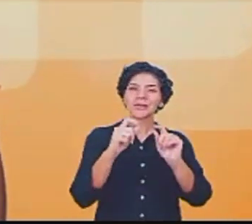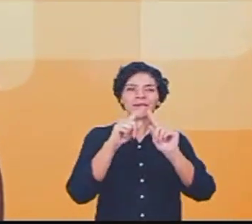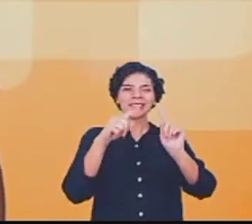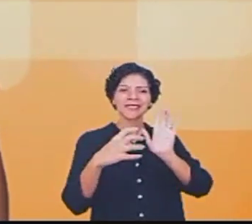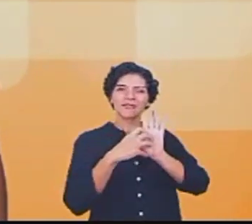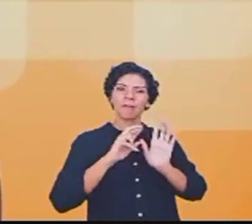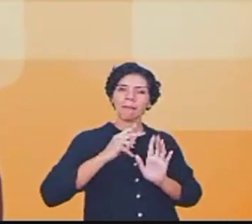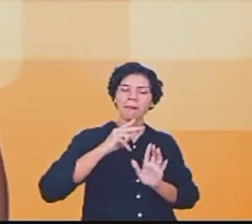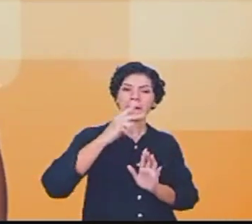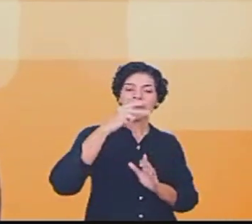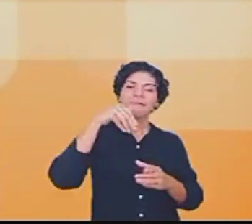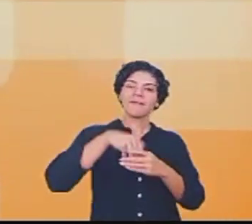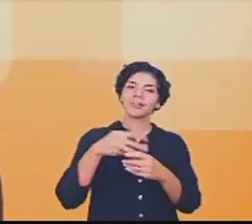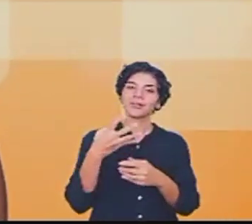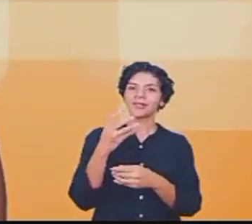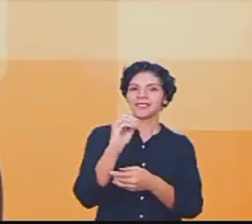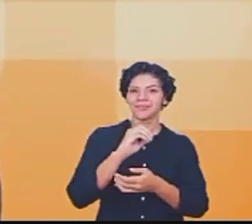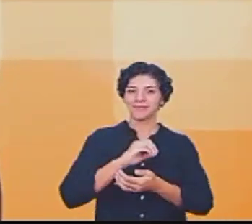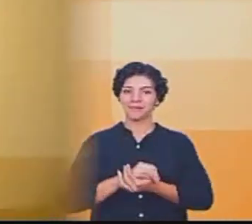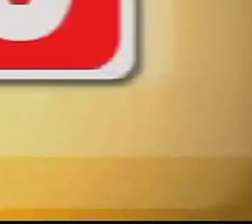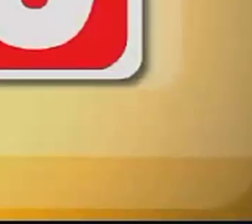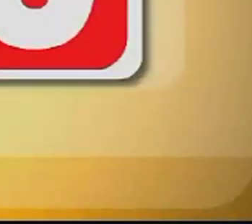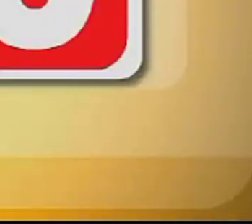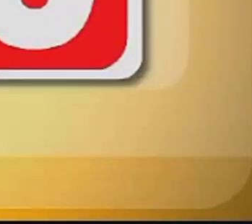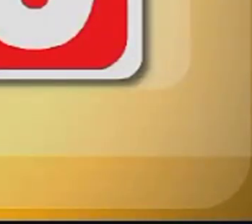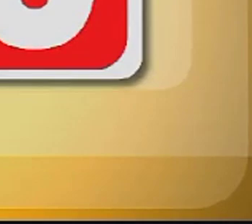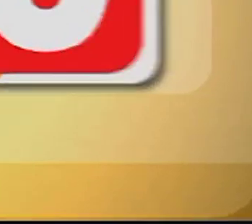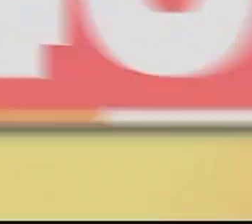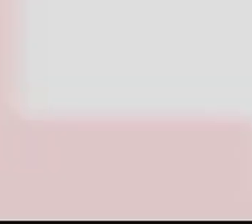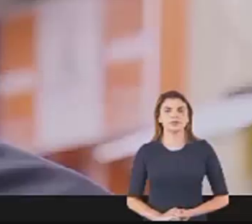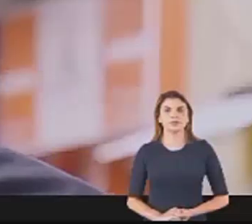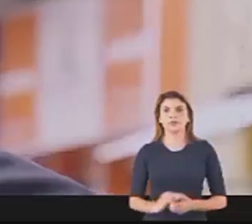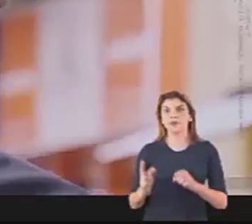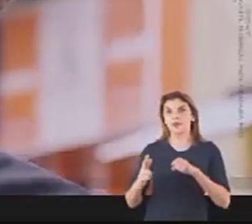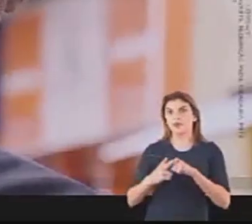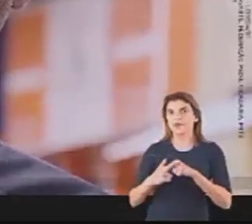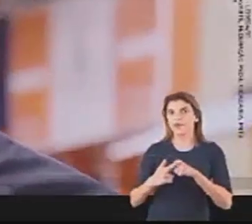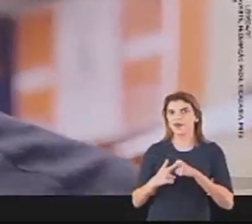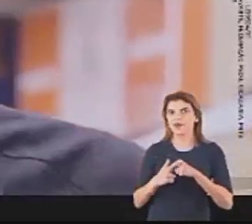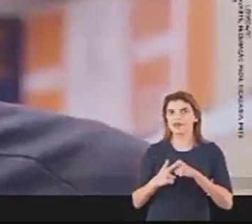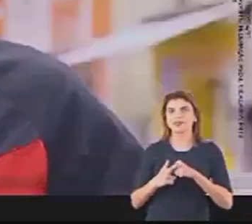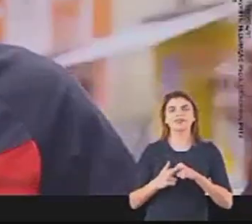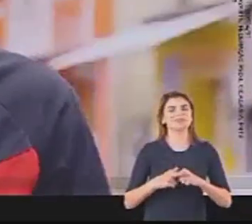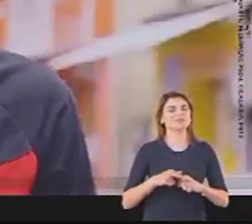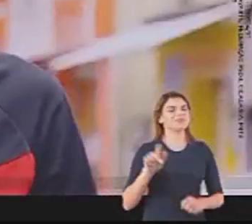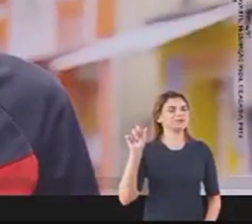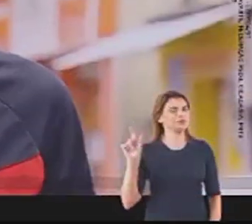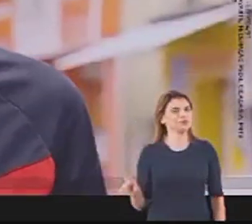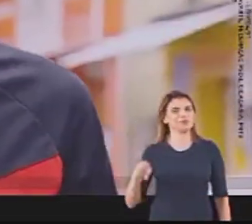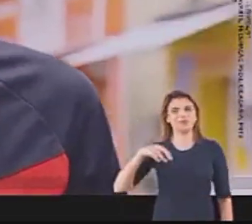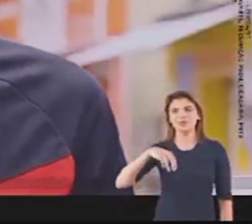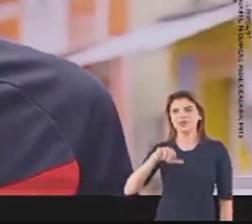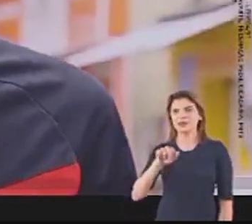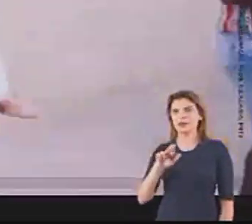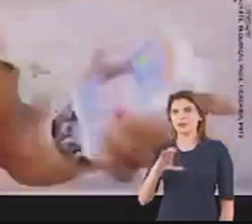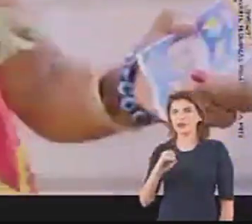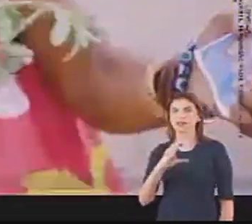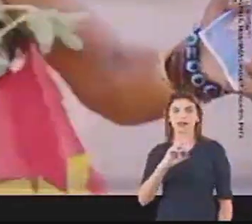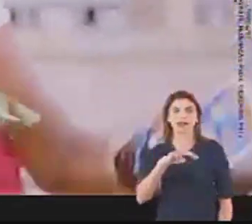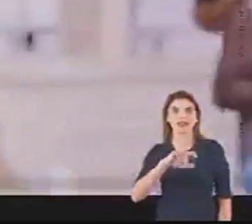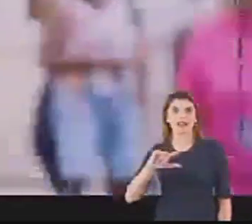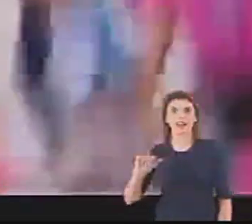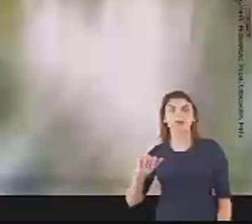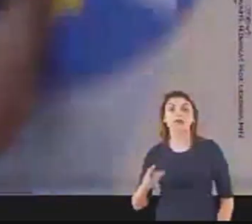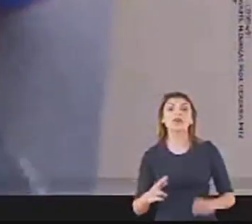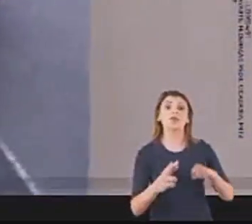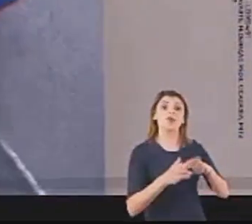carreira de todos os servidores. Vote PSB 40. 40 pra mudar. Belfor Rocha é Márcio Canela. Canela.